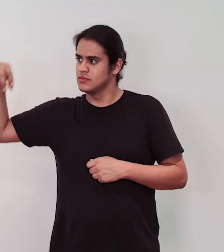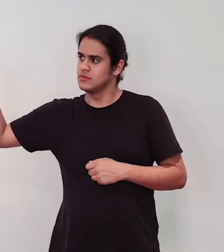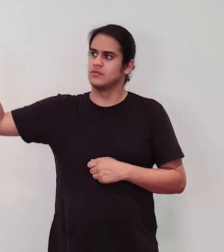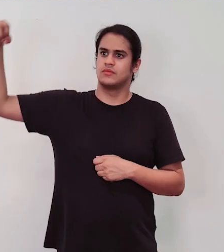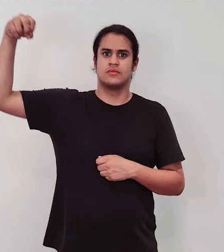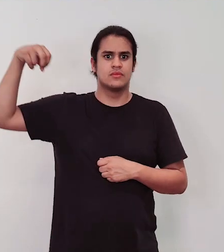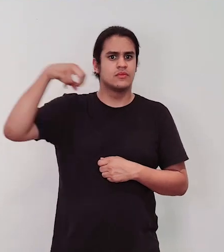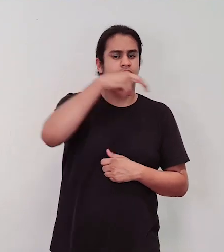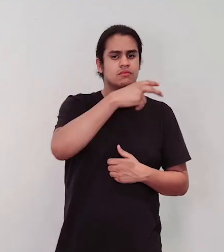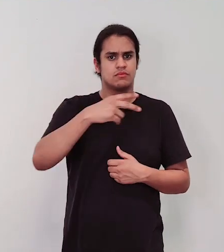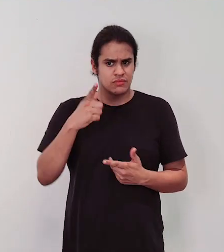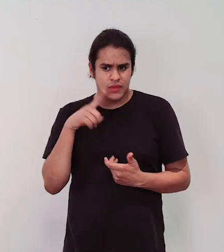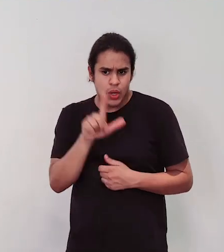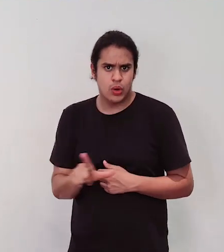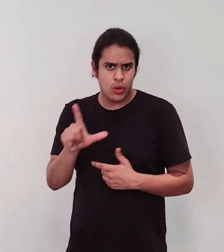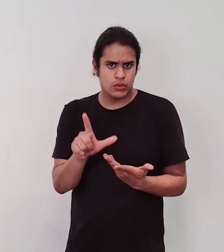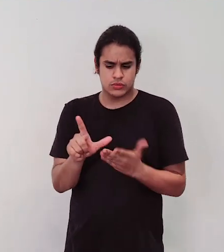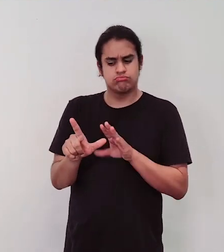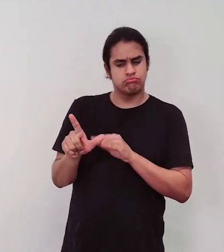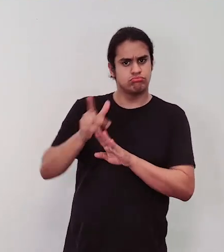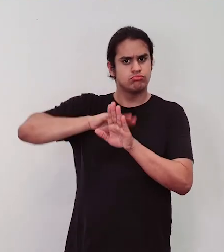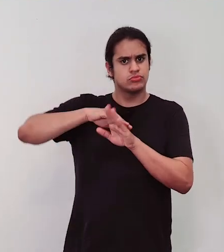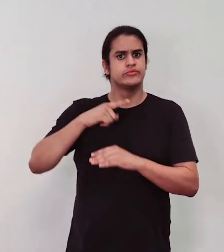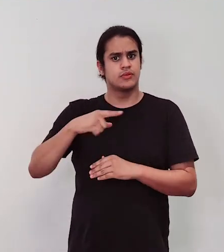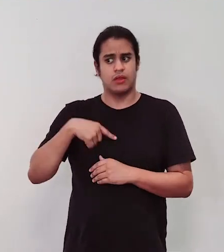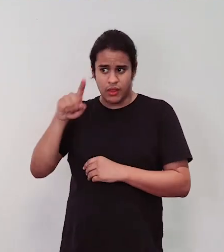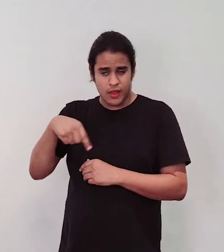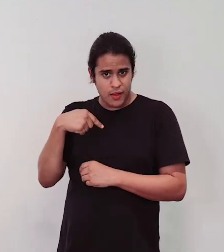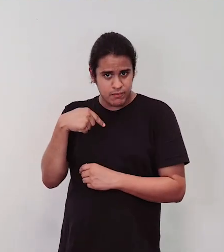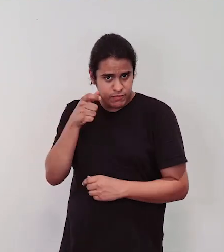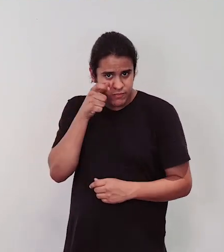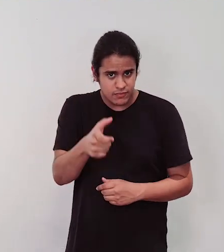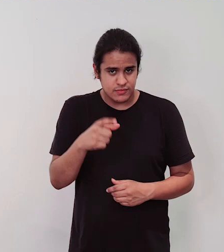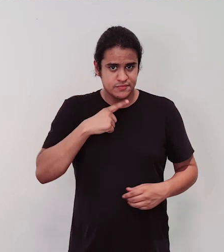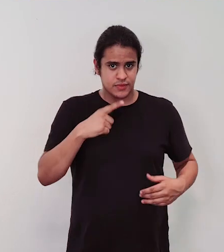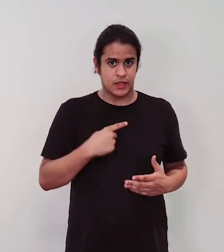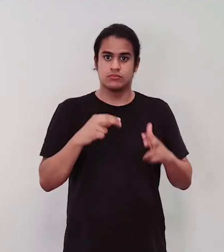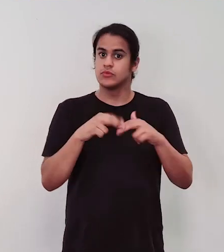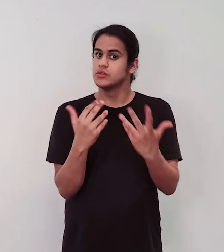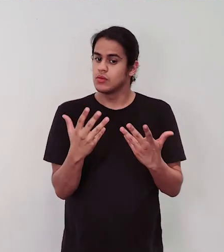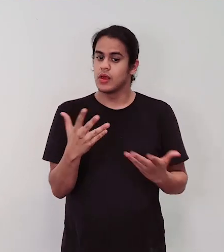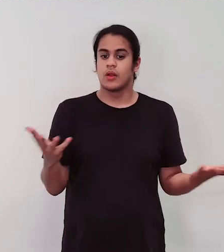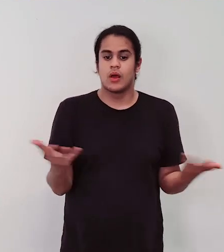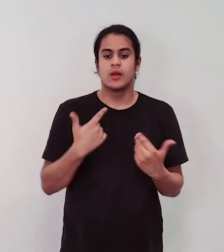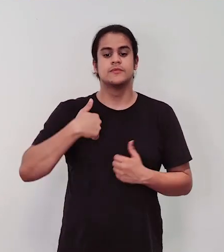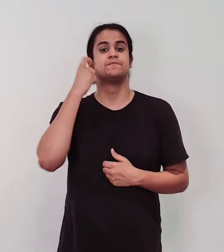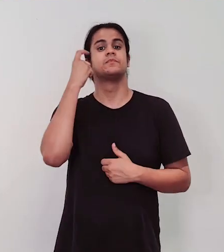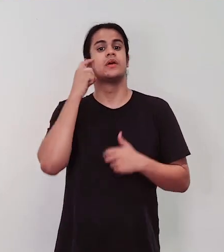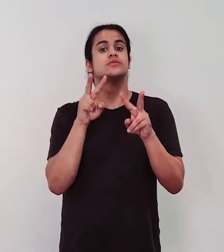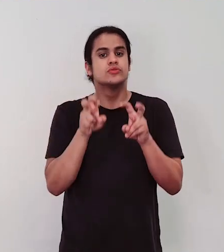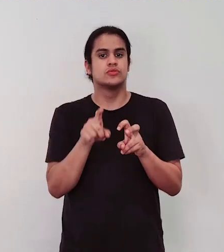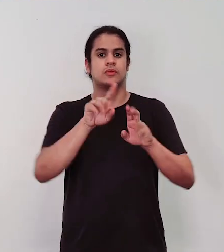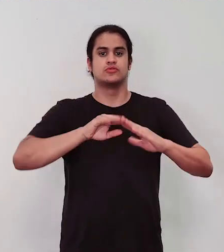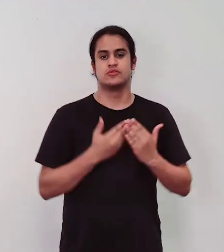Então isso tem uma lógica e é intencional. Então essa atenção que eu quero que a gente tenha nesse momento para pensar sobre a